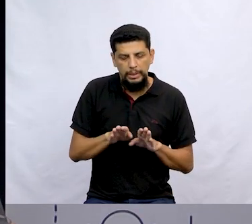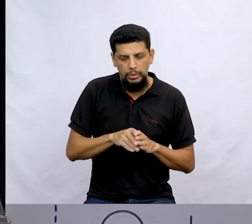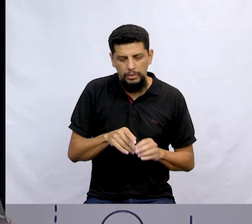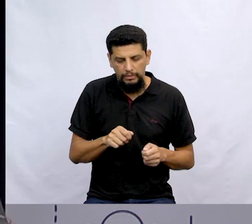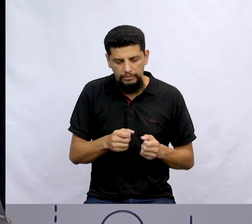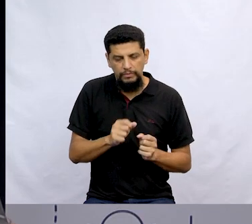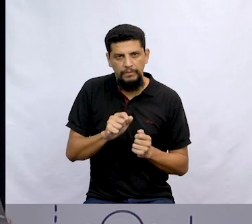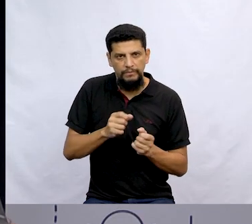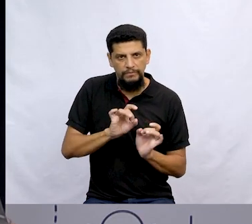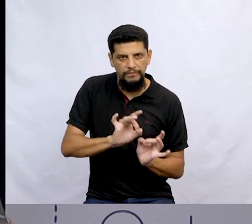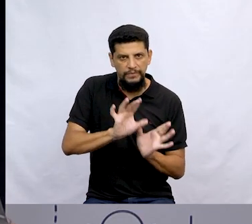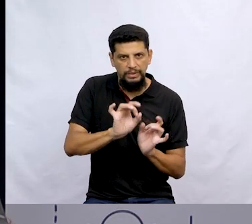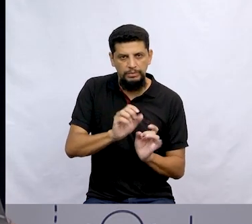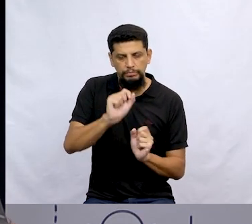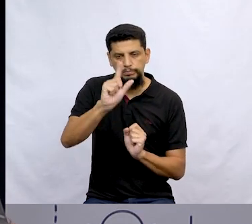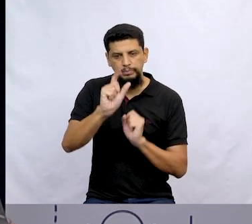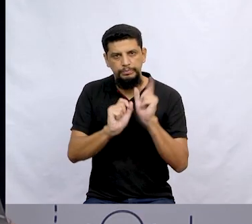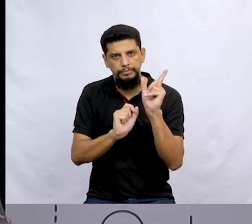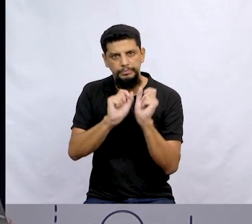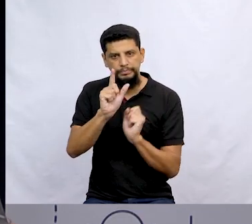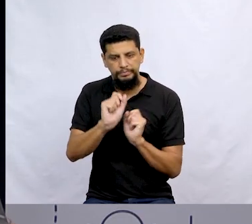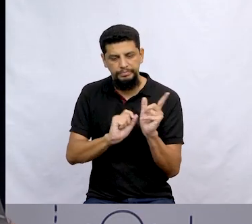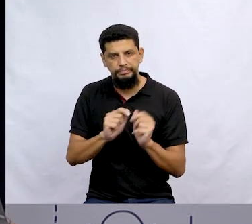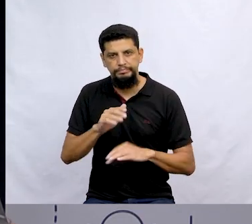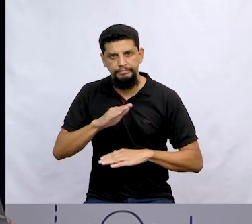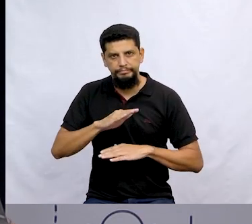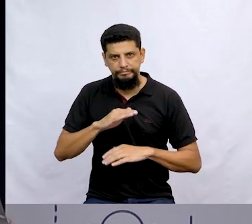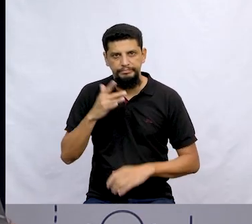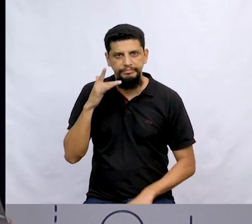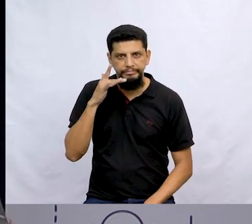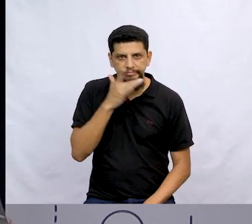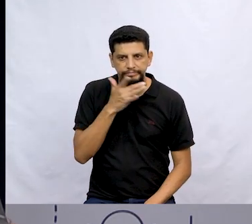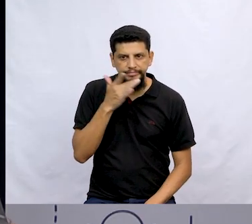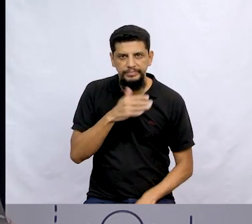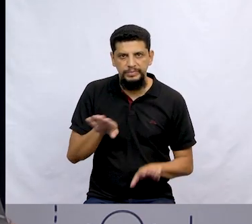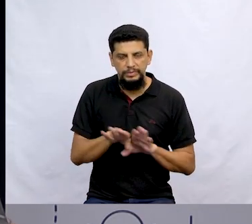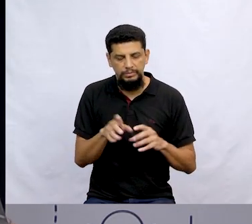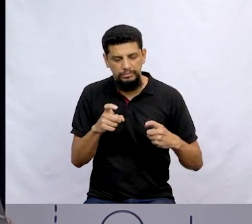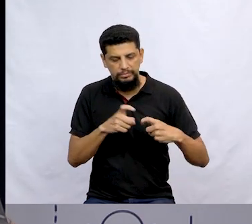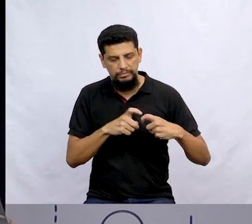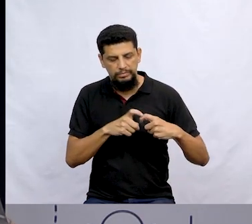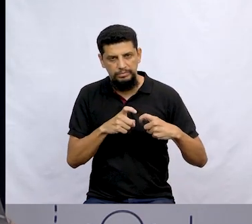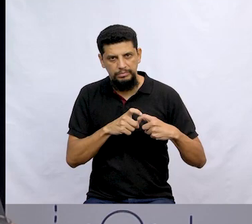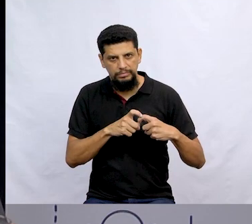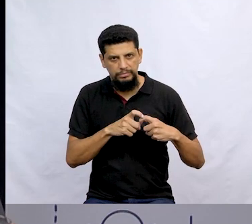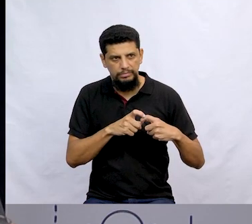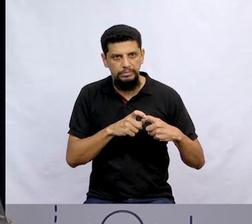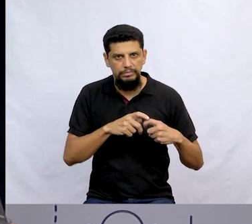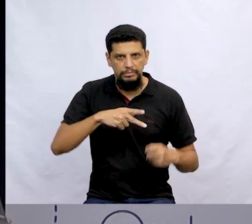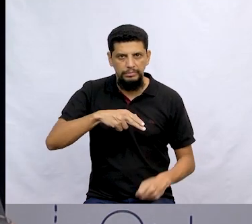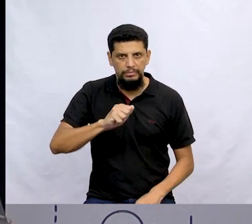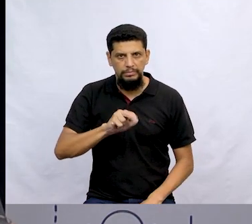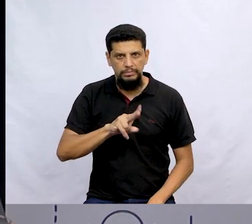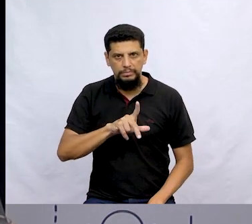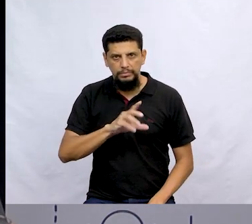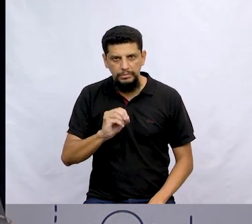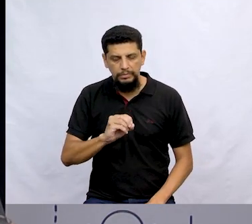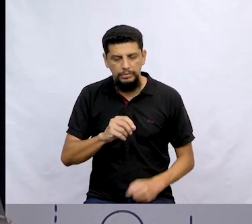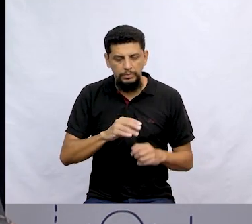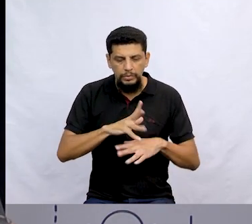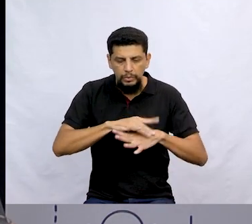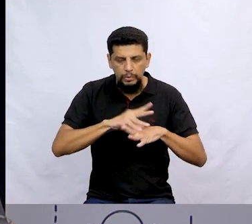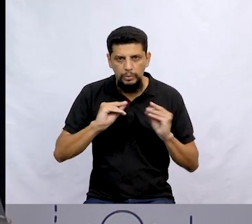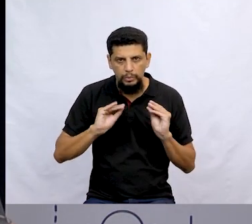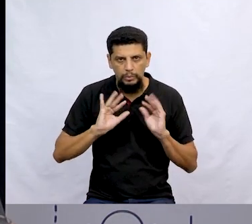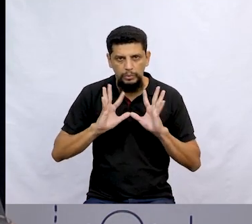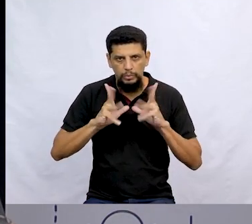pipoqueiro, ter um fogãozinho novo para estourar a pipoca mais gostosa. O sonho do doutor Paulo, que era curar todos os doentes. Estava o sonho de